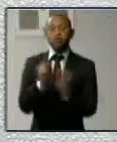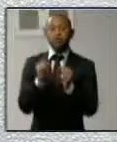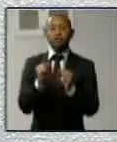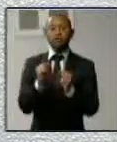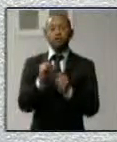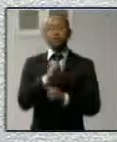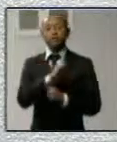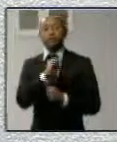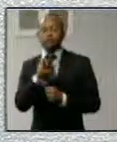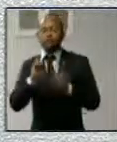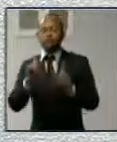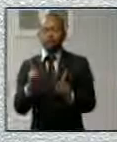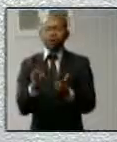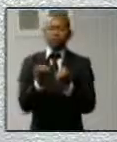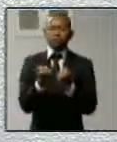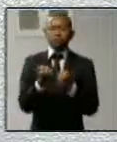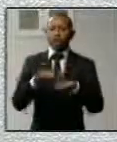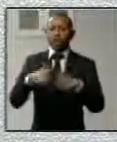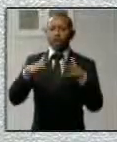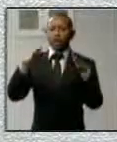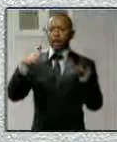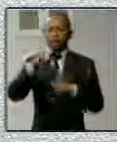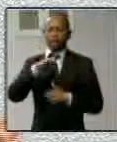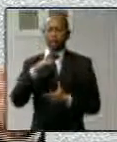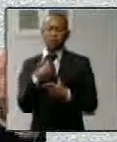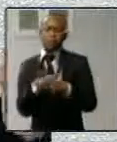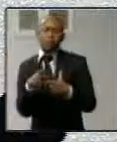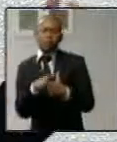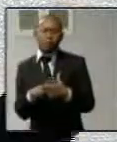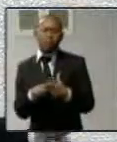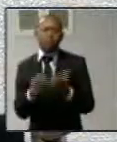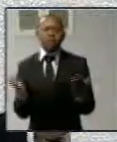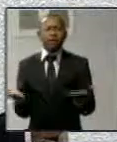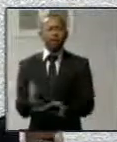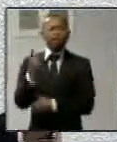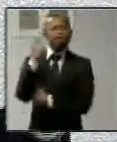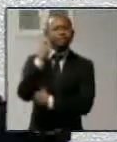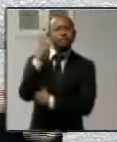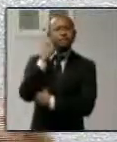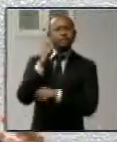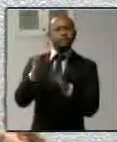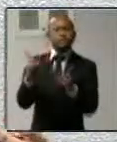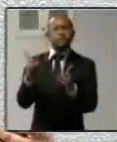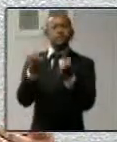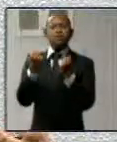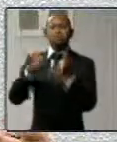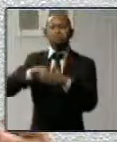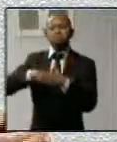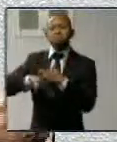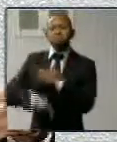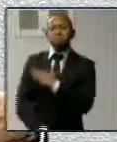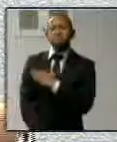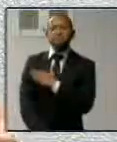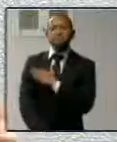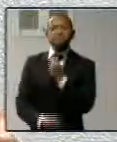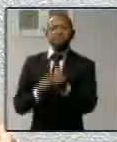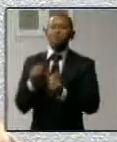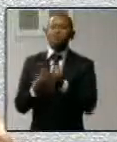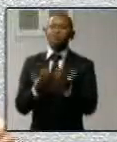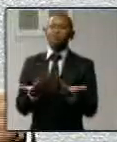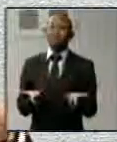autista leve teve esses problemas, imagina aqueles que tiveram um autismo mais